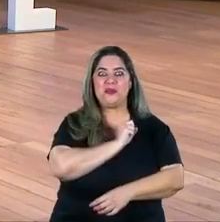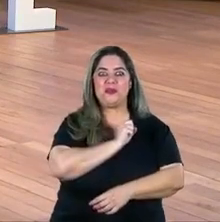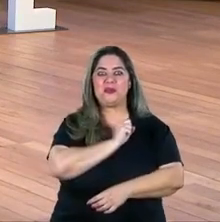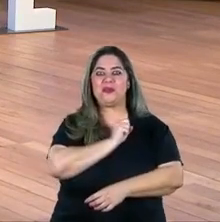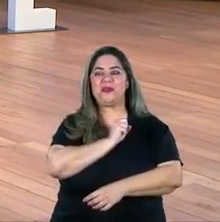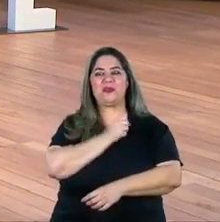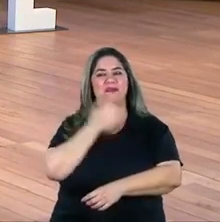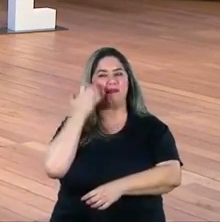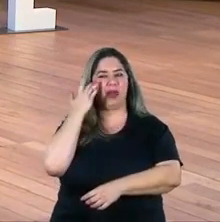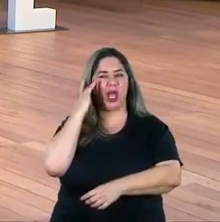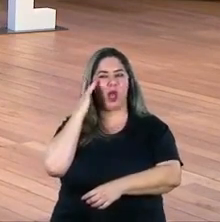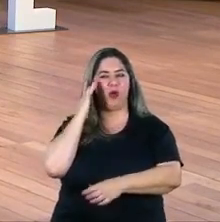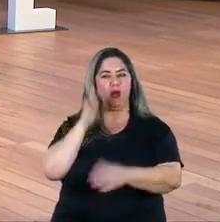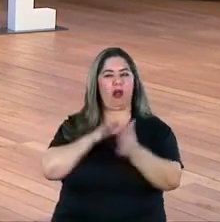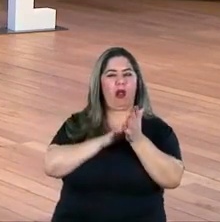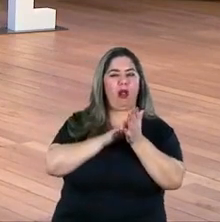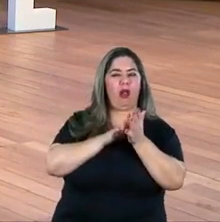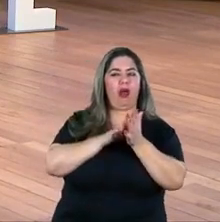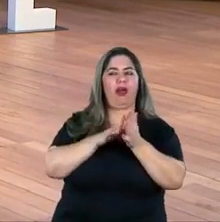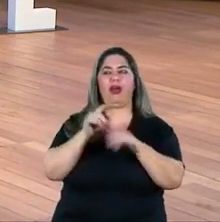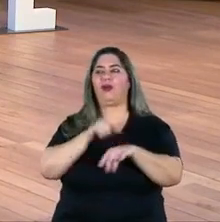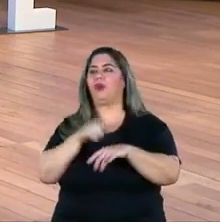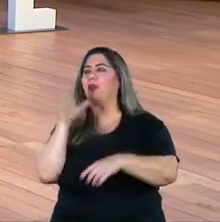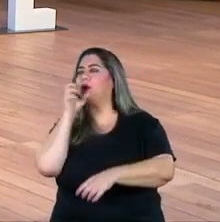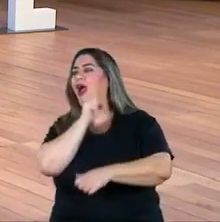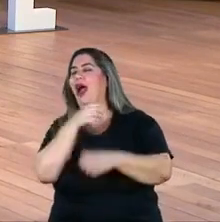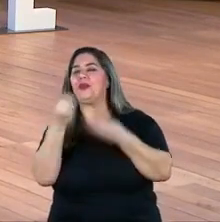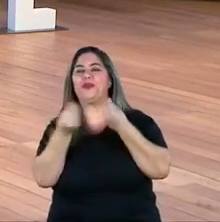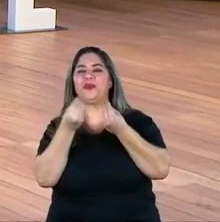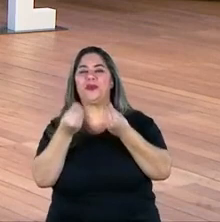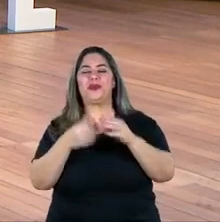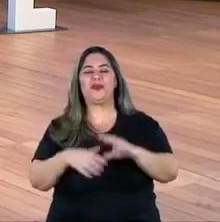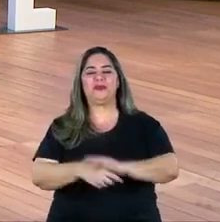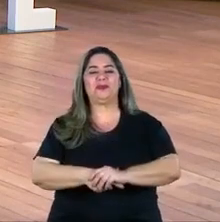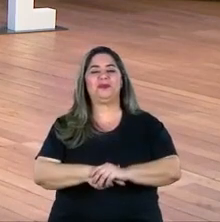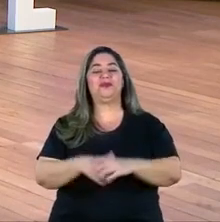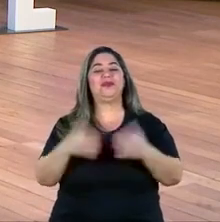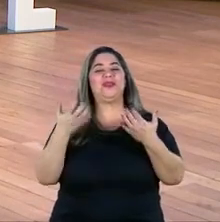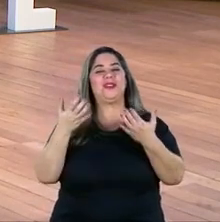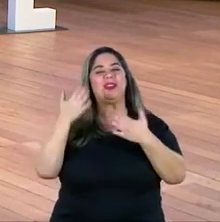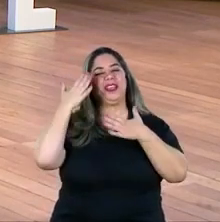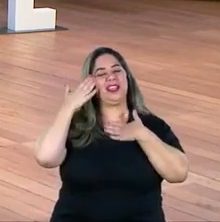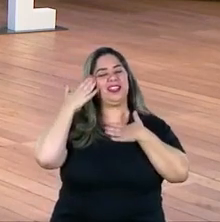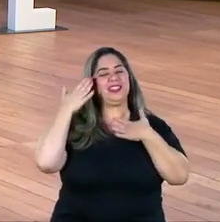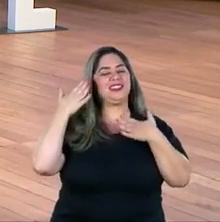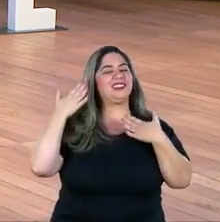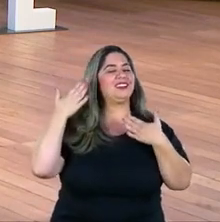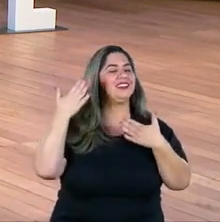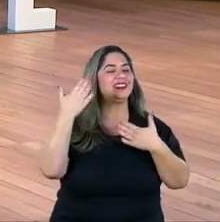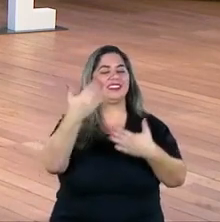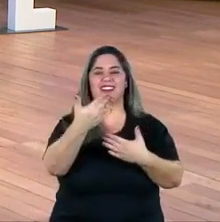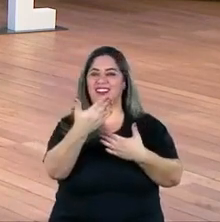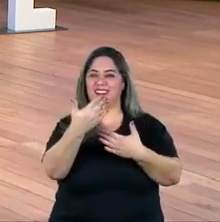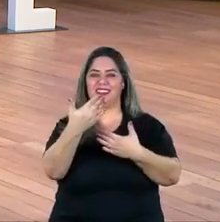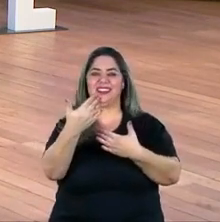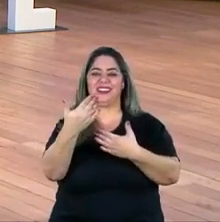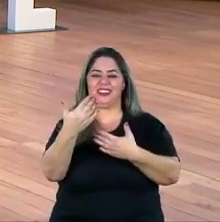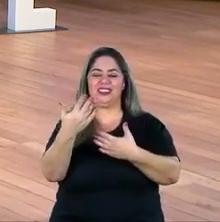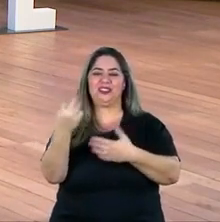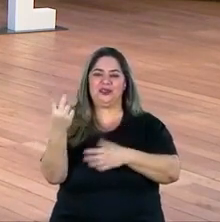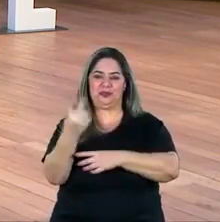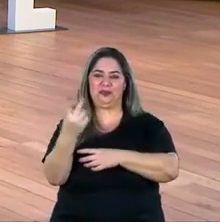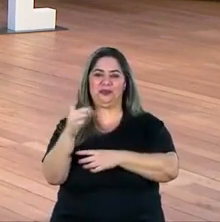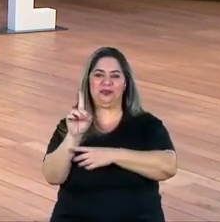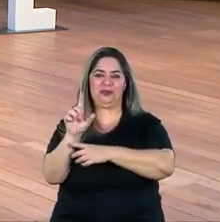roubaram o nosso tempo porque ele foi muito rápido não é possível quero agradecer imensamente vocês